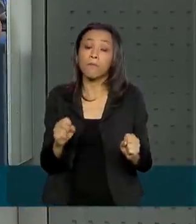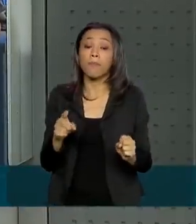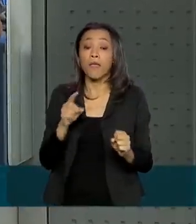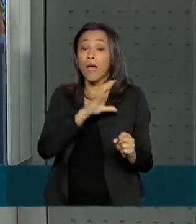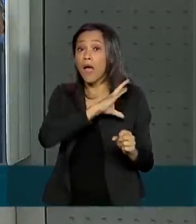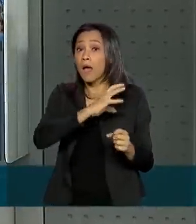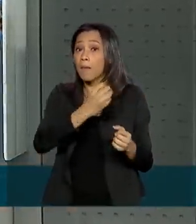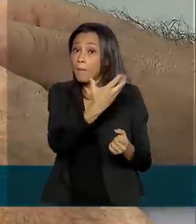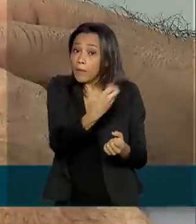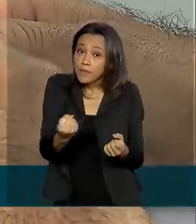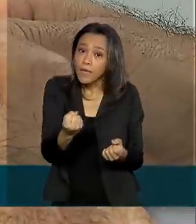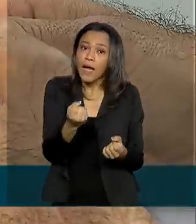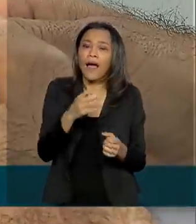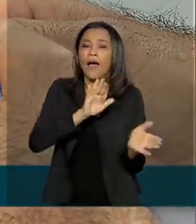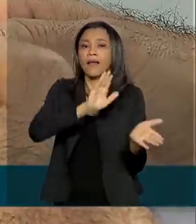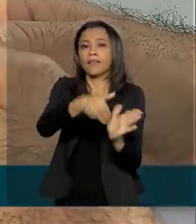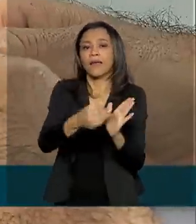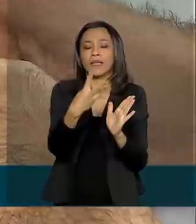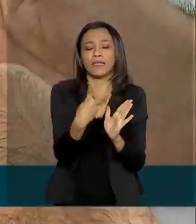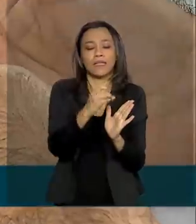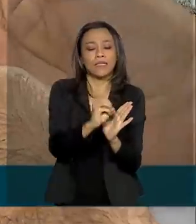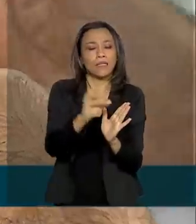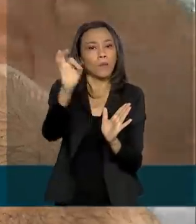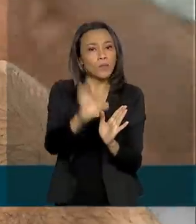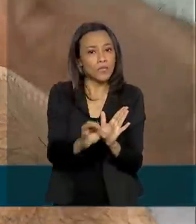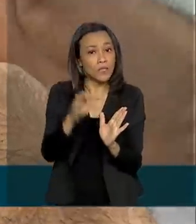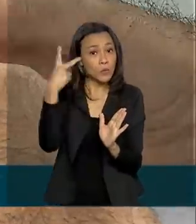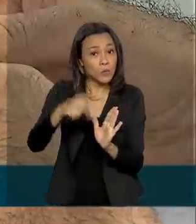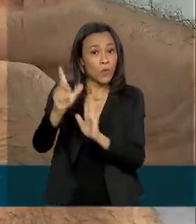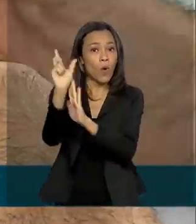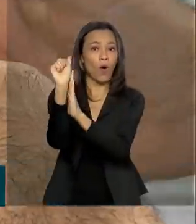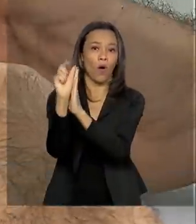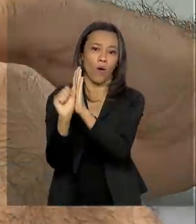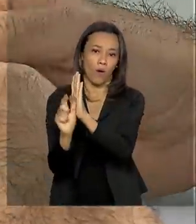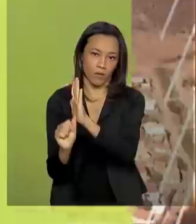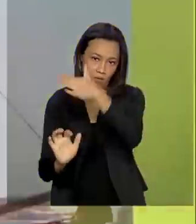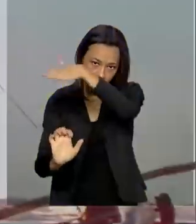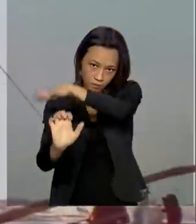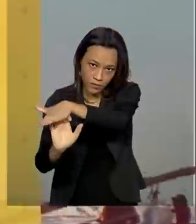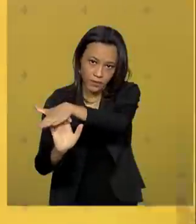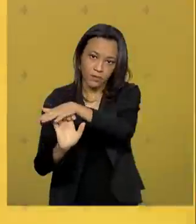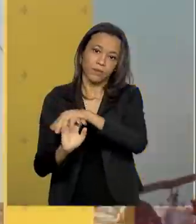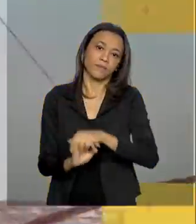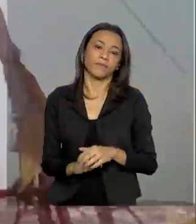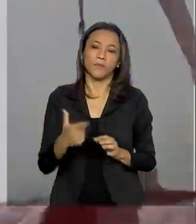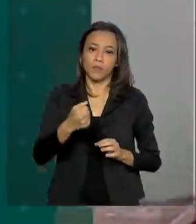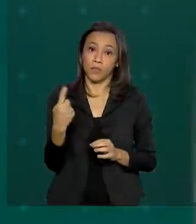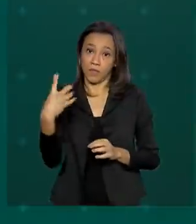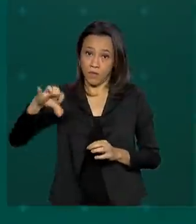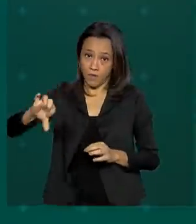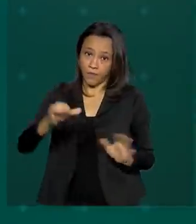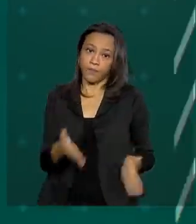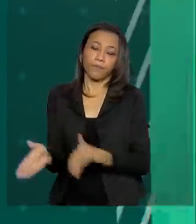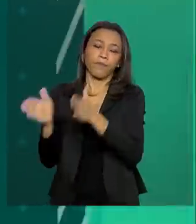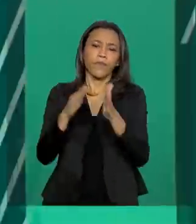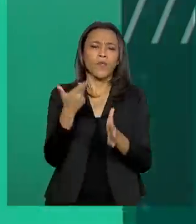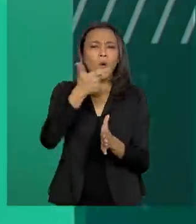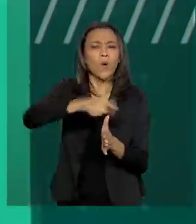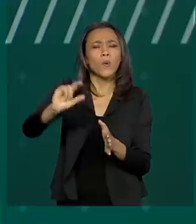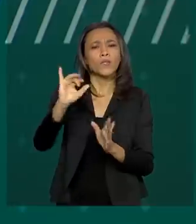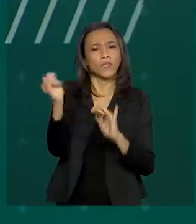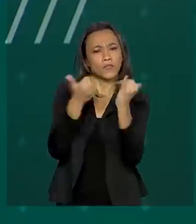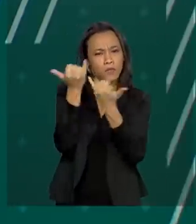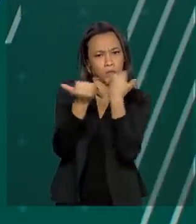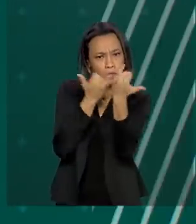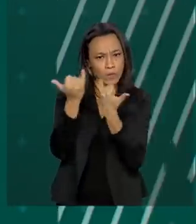até 30% da receita bruta anual declarada em 2019. Para outras informações sobre o